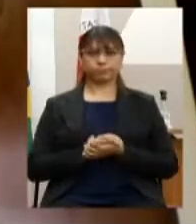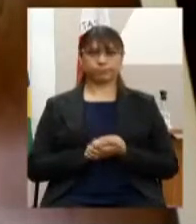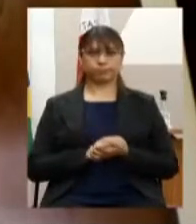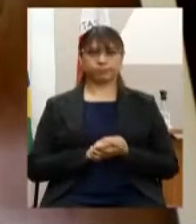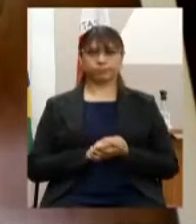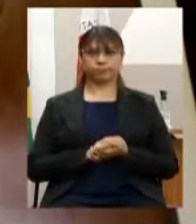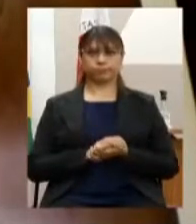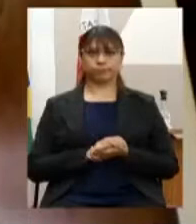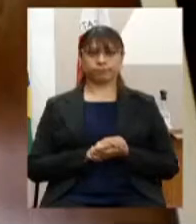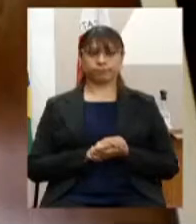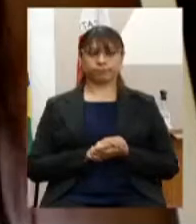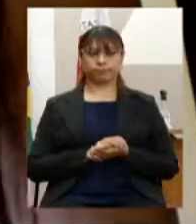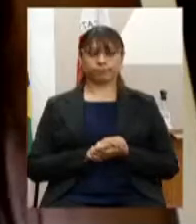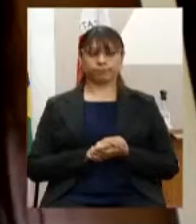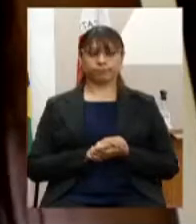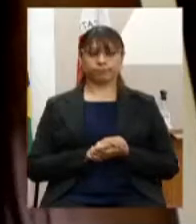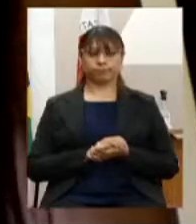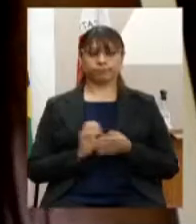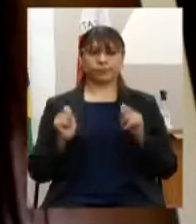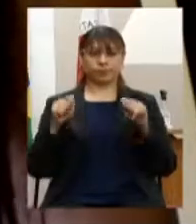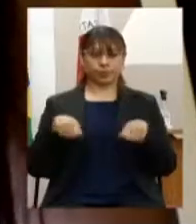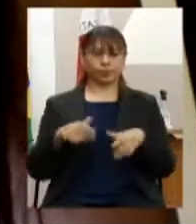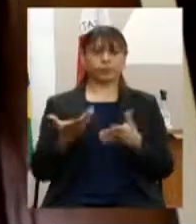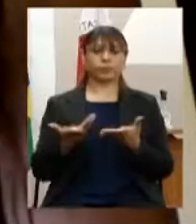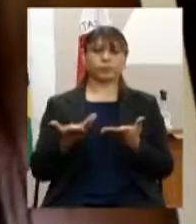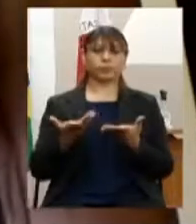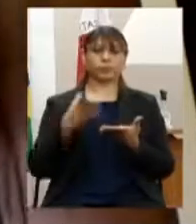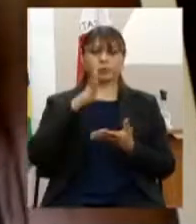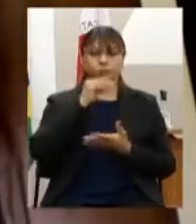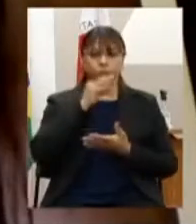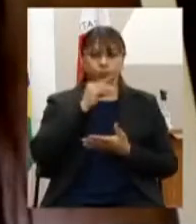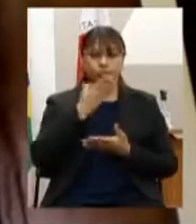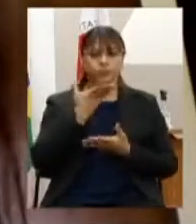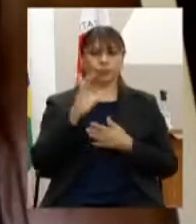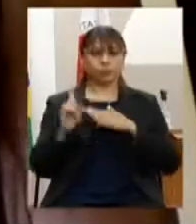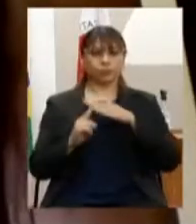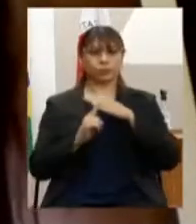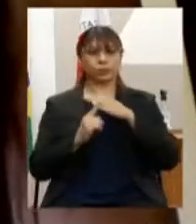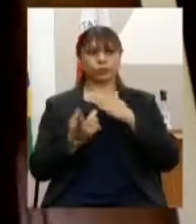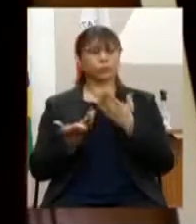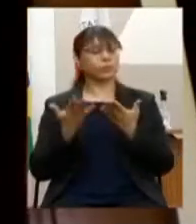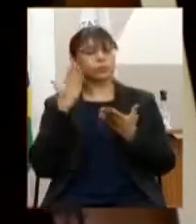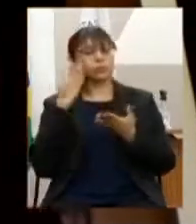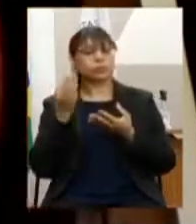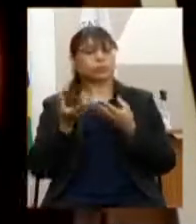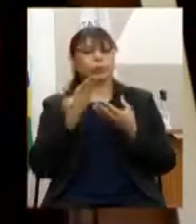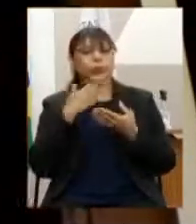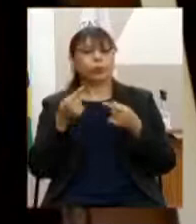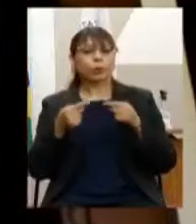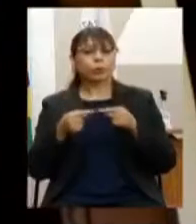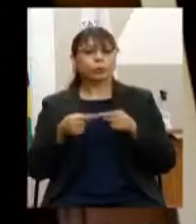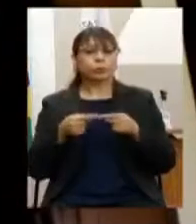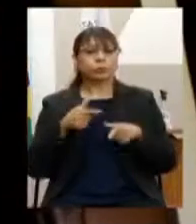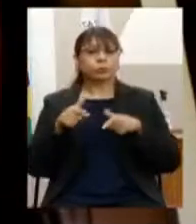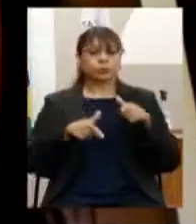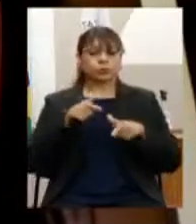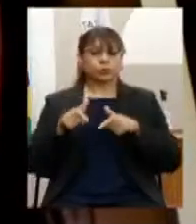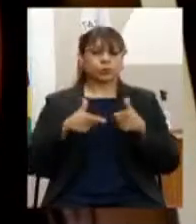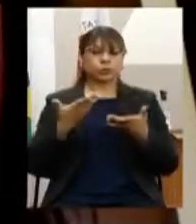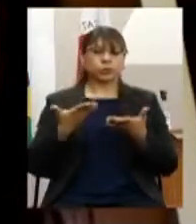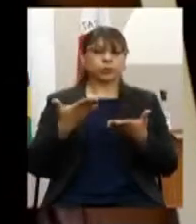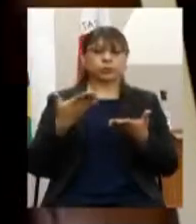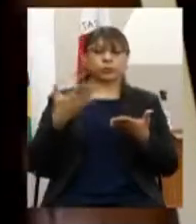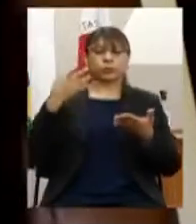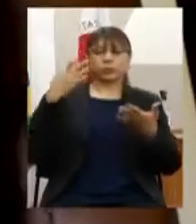para capacitação dos servidores em atendimento às especificidades de desenvolvimento psicossocial